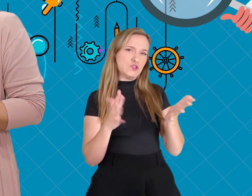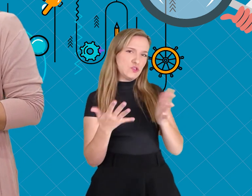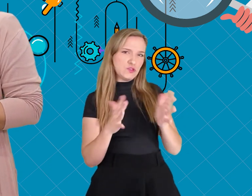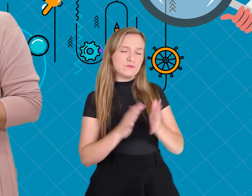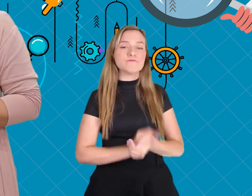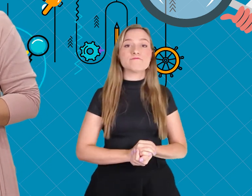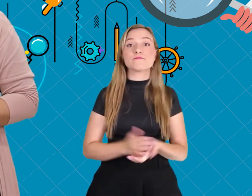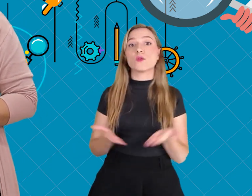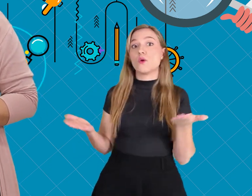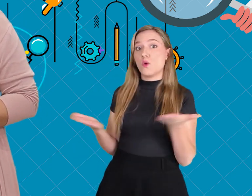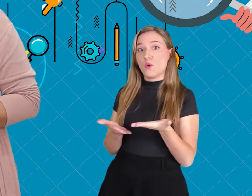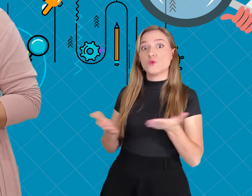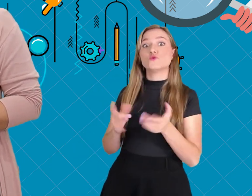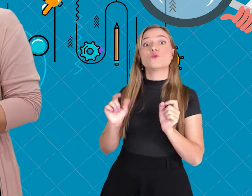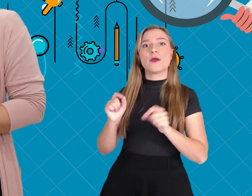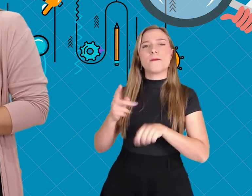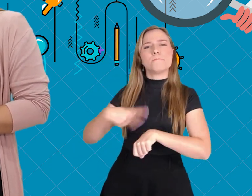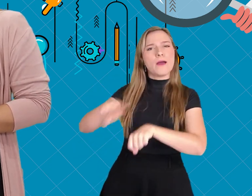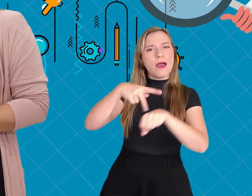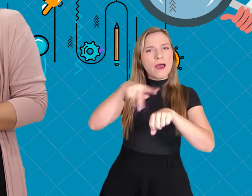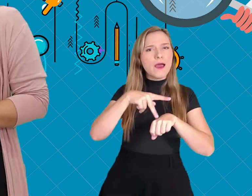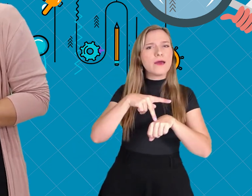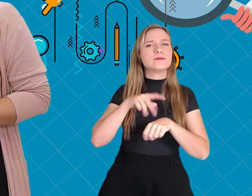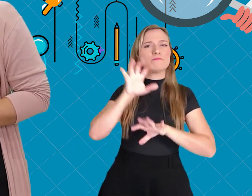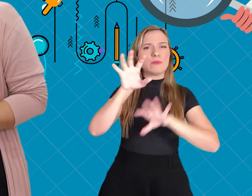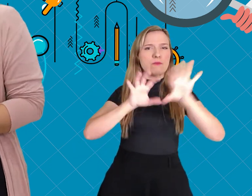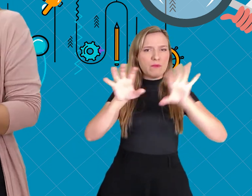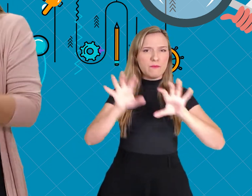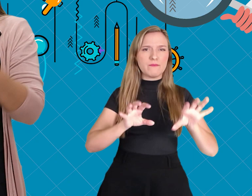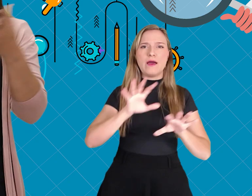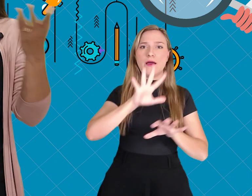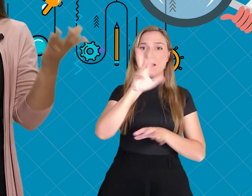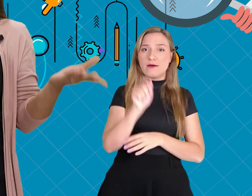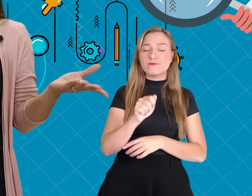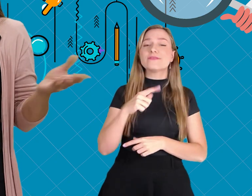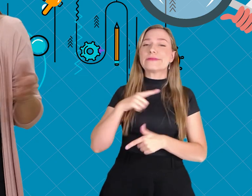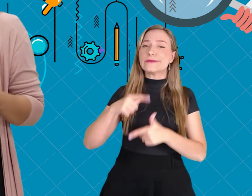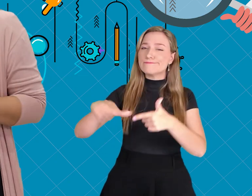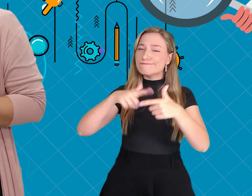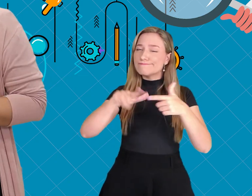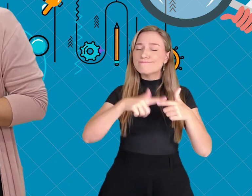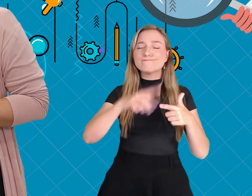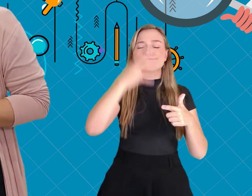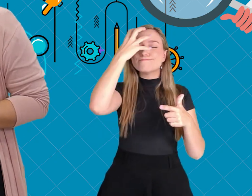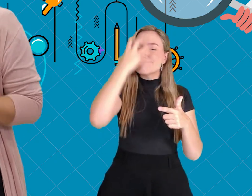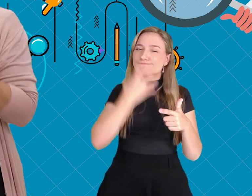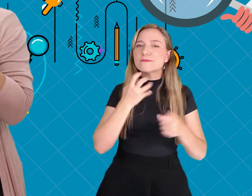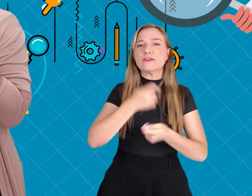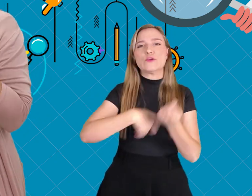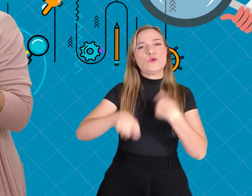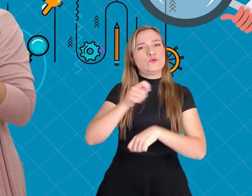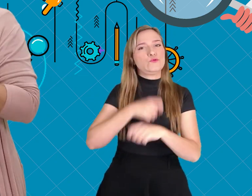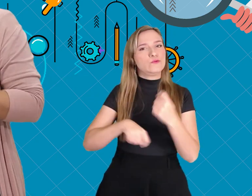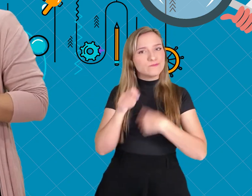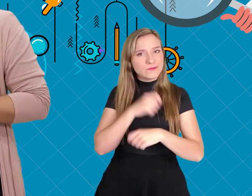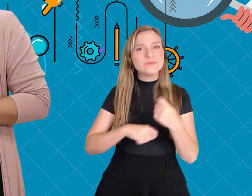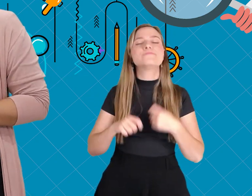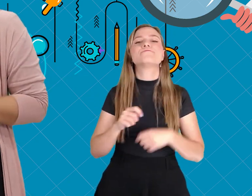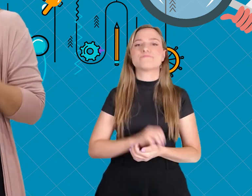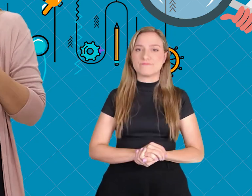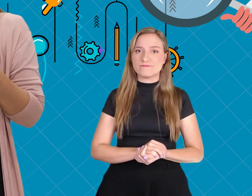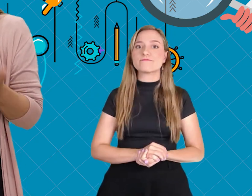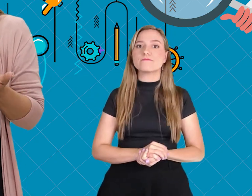o século XIX e XX. E hoje, parte dos países do continente enfrenta graves